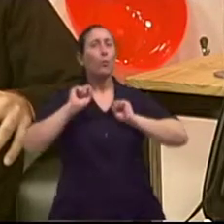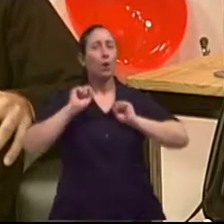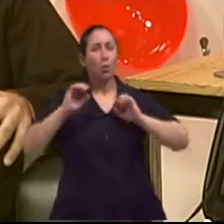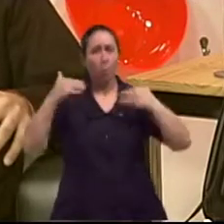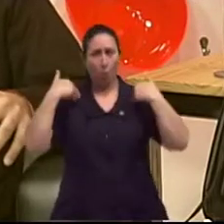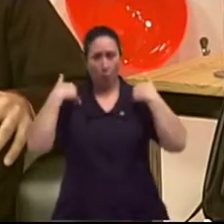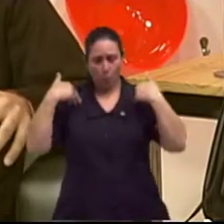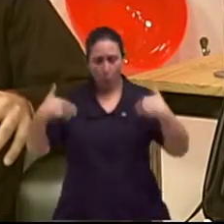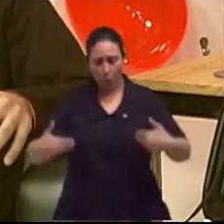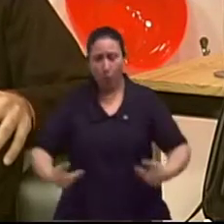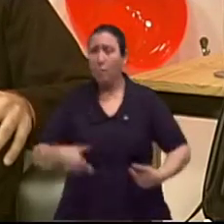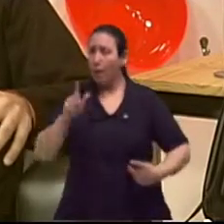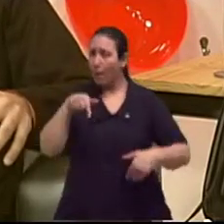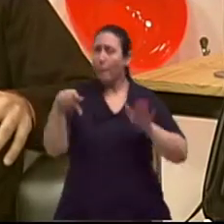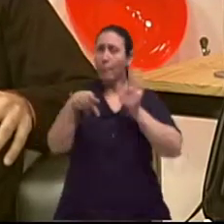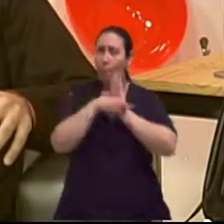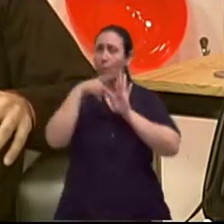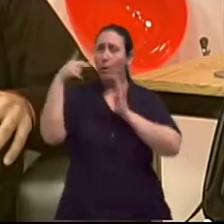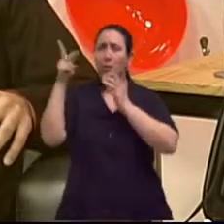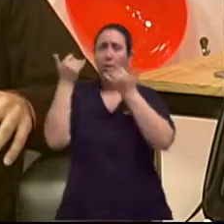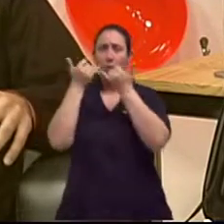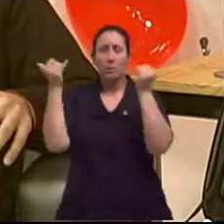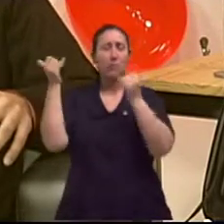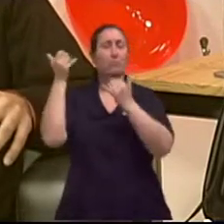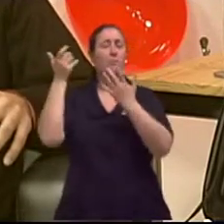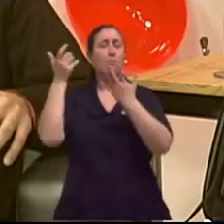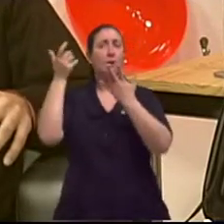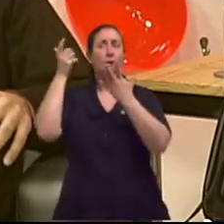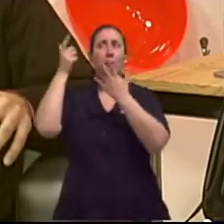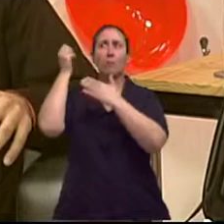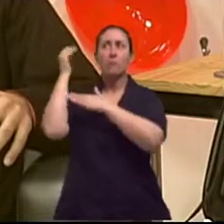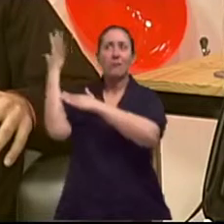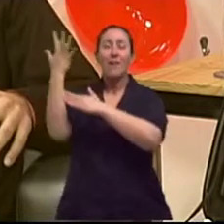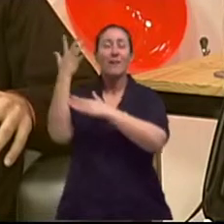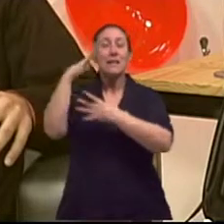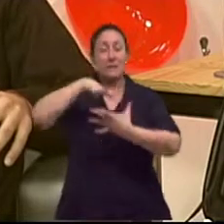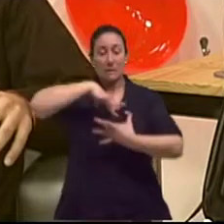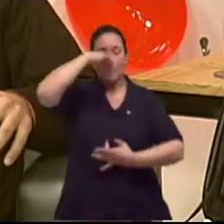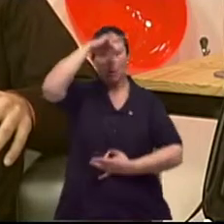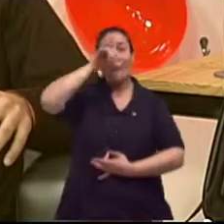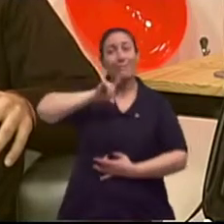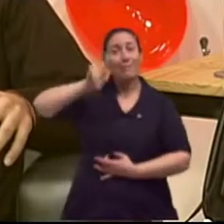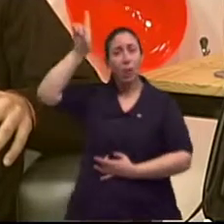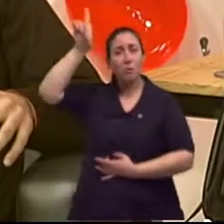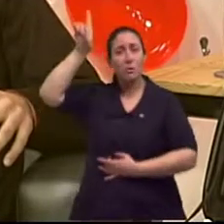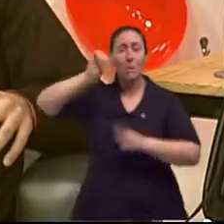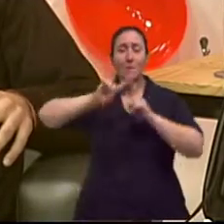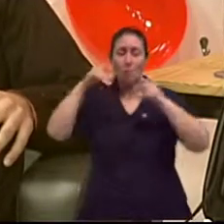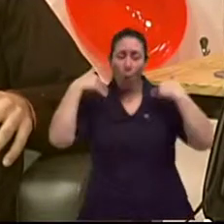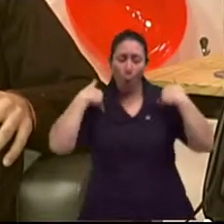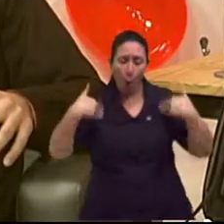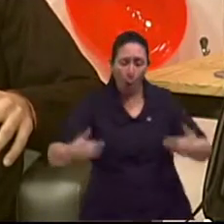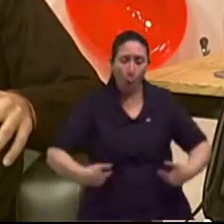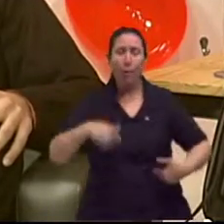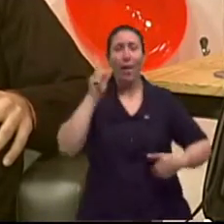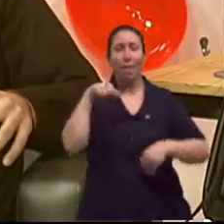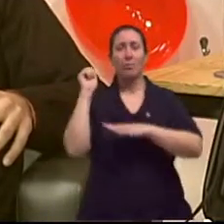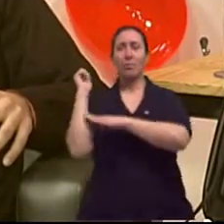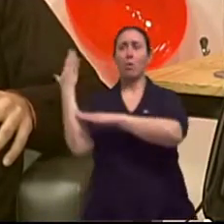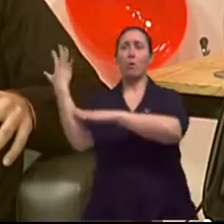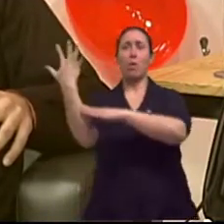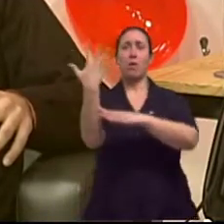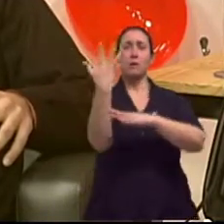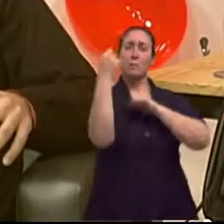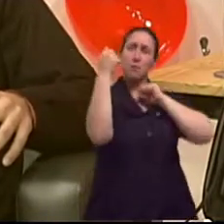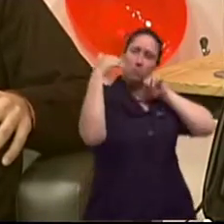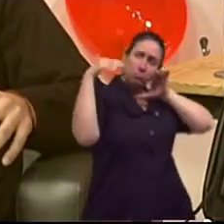é... Ele vem da natureza. Ele é parte, né? O espírito pode vir de Deus, mas o corpo vem da natureza. Então, a gente tem que preservar e equilibrar